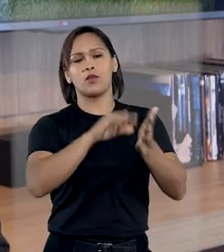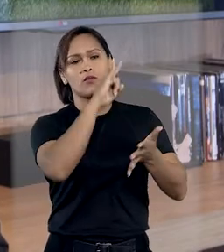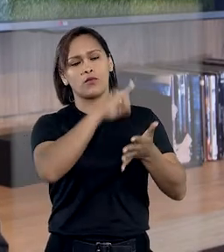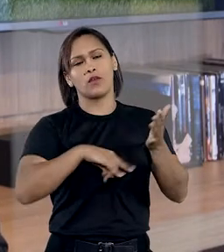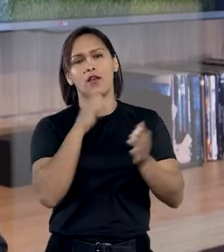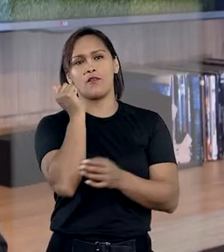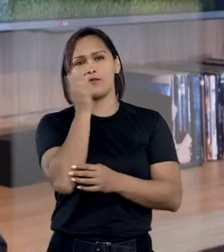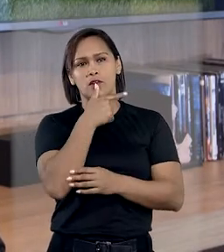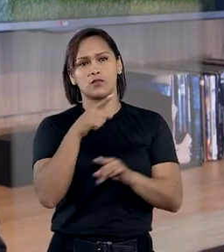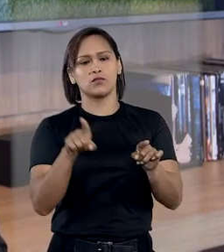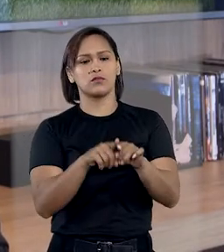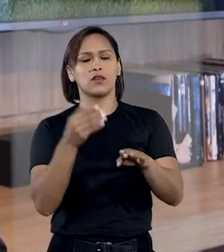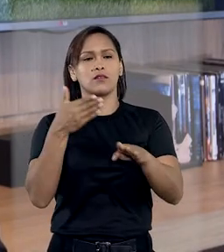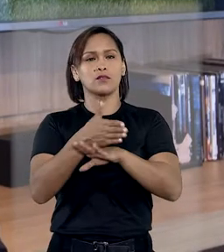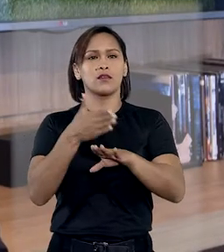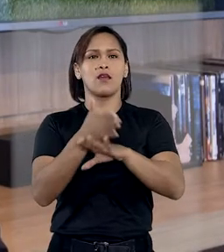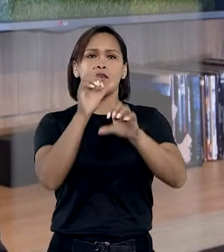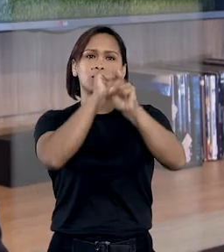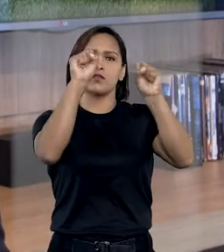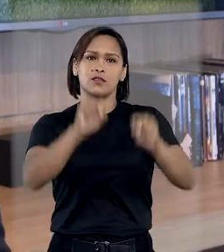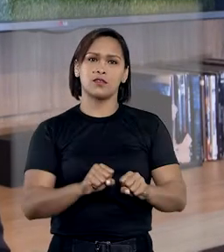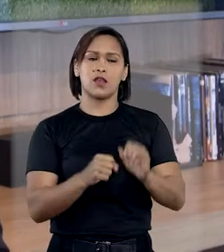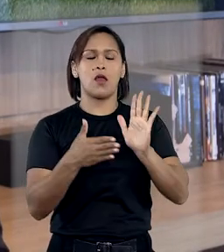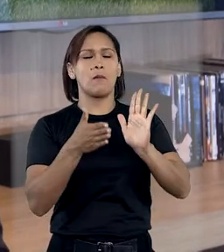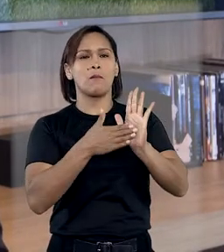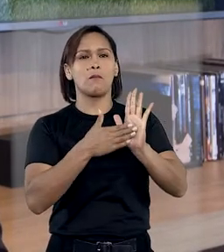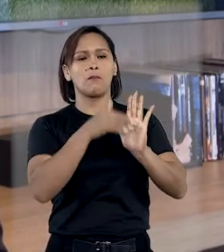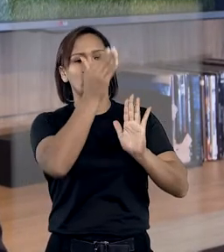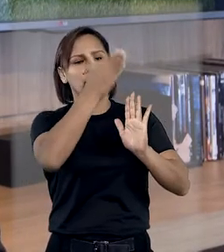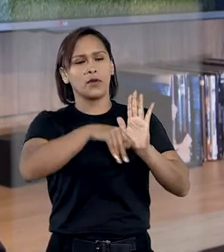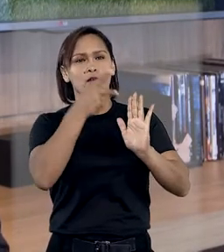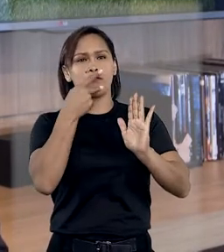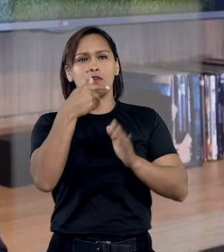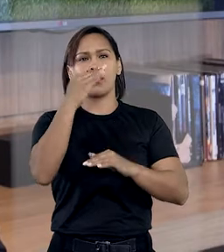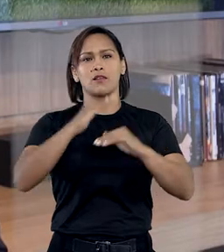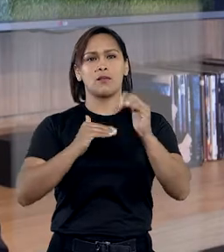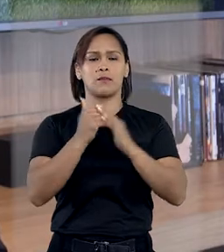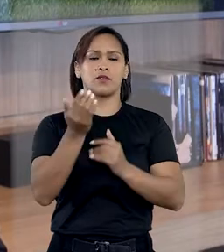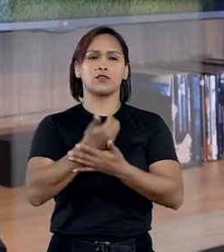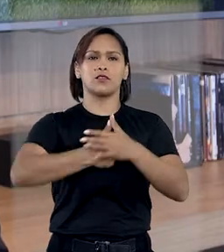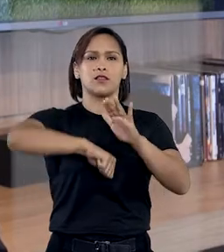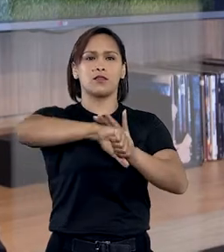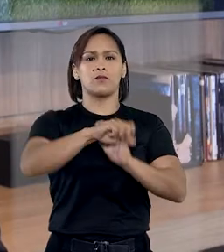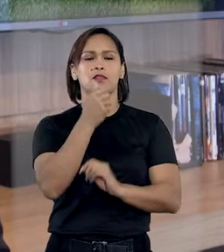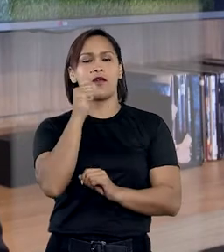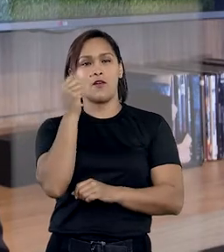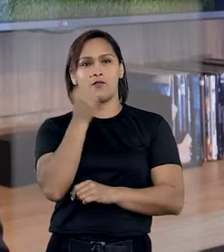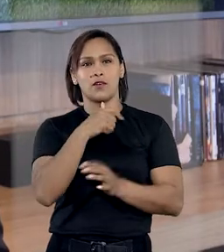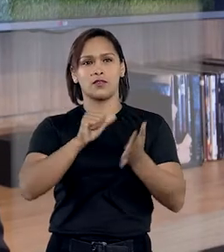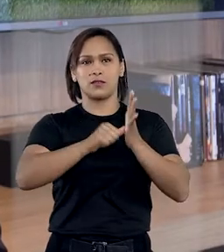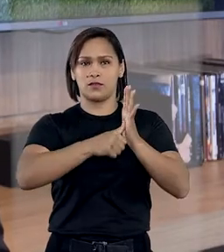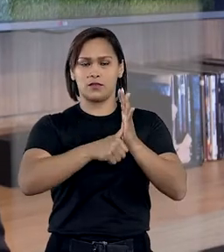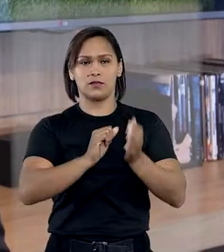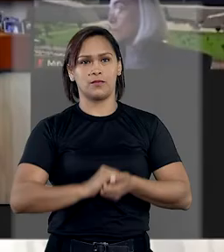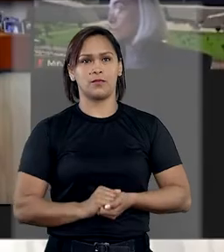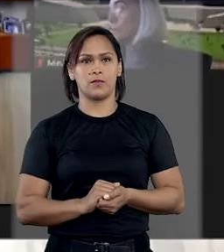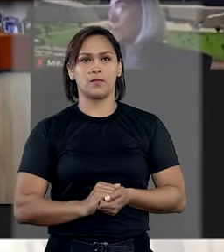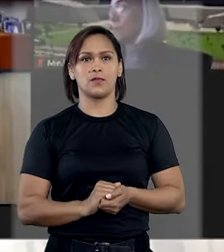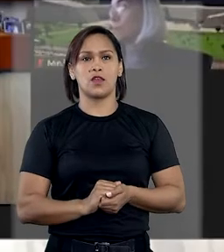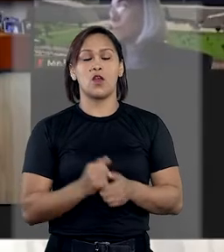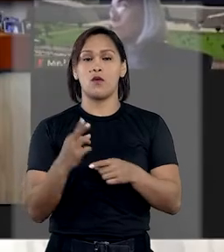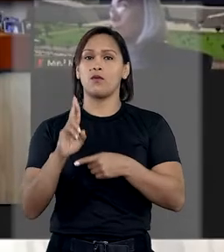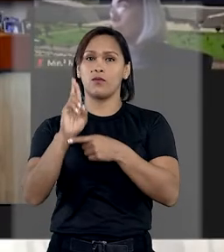identificação do documento falso inserido no sistema para a comprovação da prática criminal de falsidade ideológica.